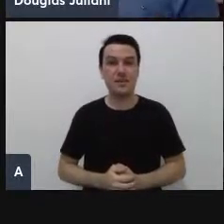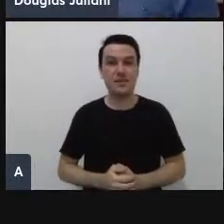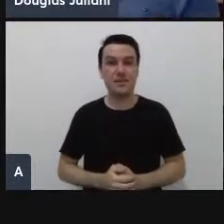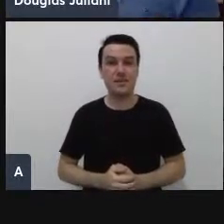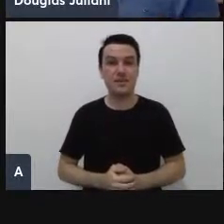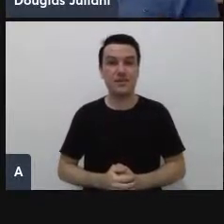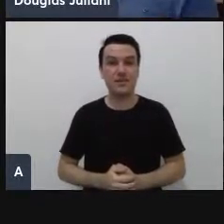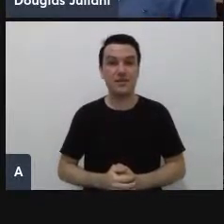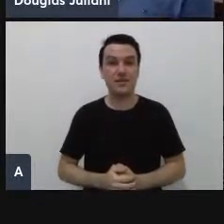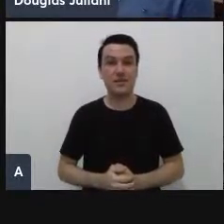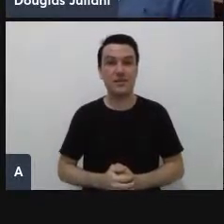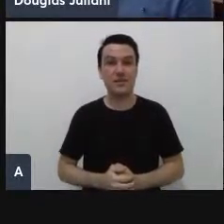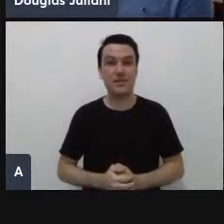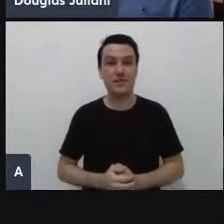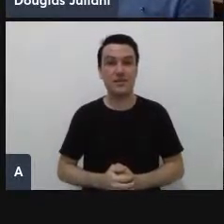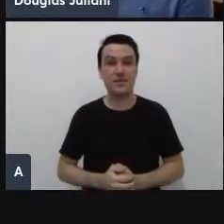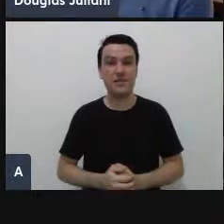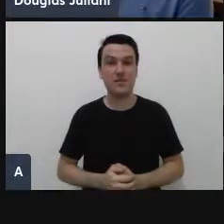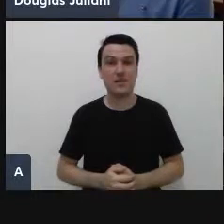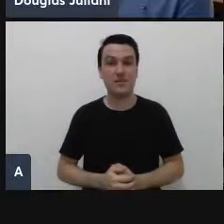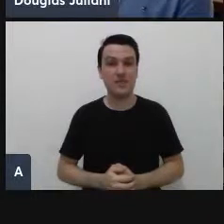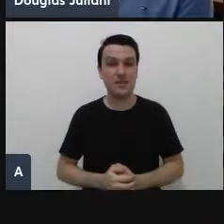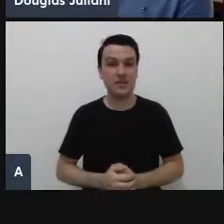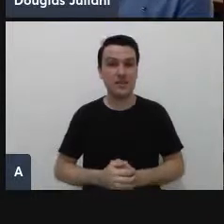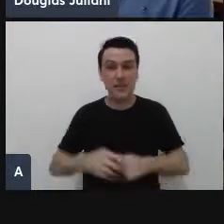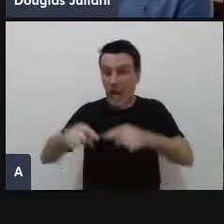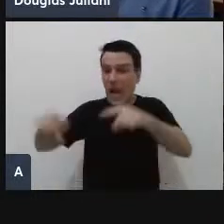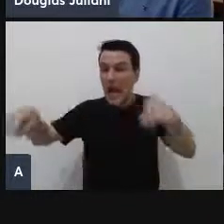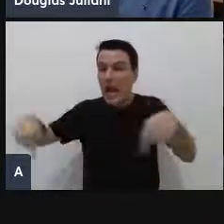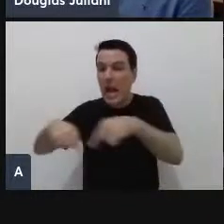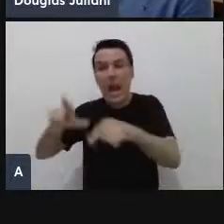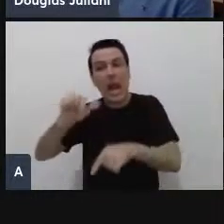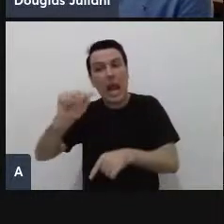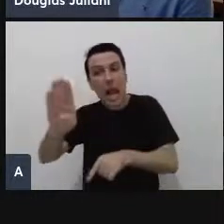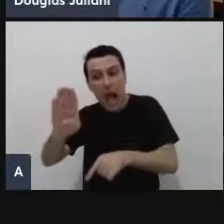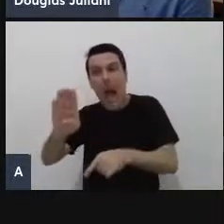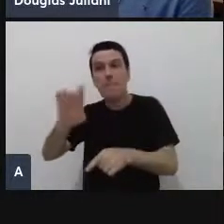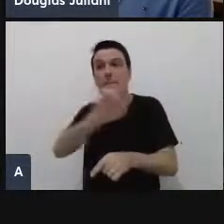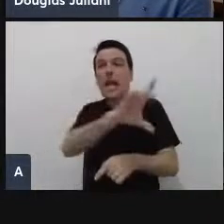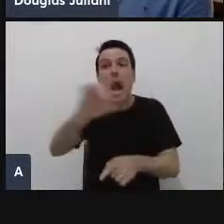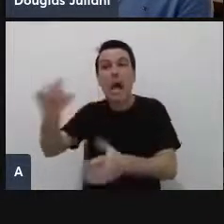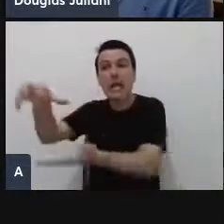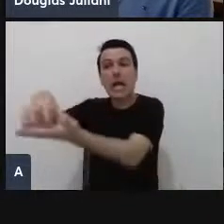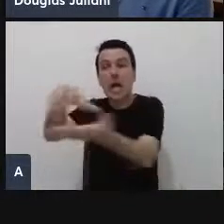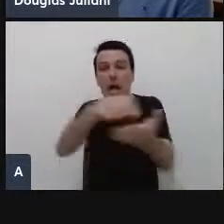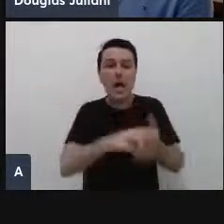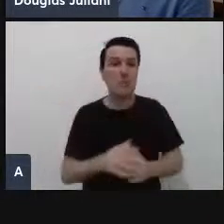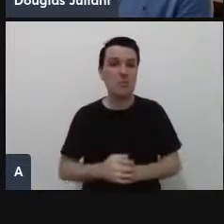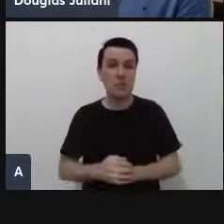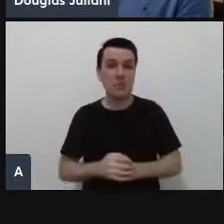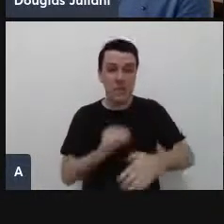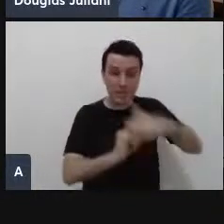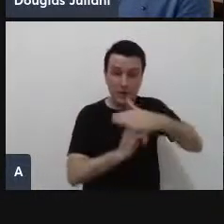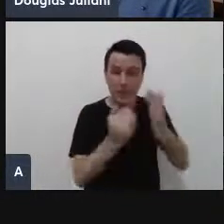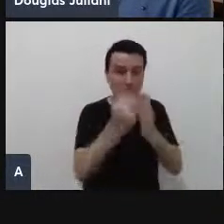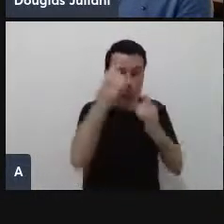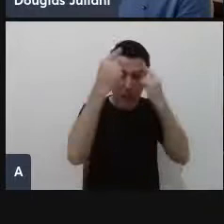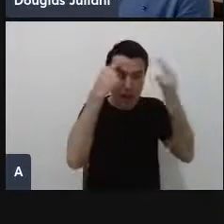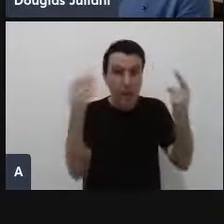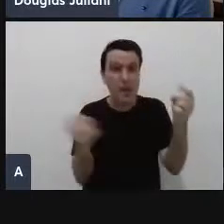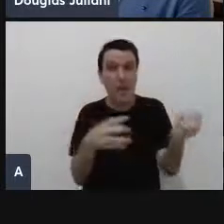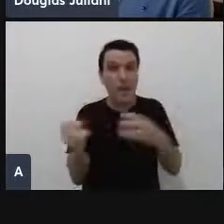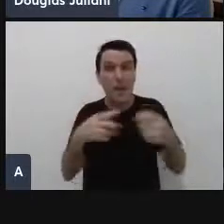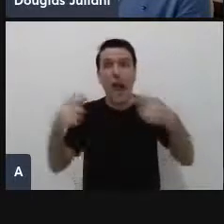um laboratório de projetos em cada campus menos burocracia todas as salas com lousas